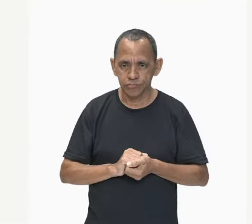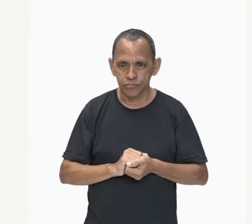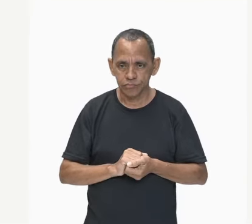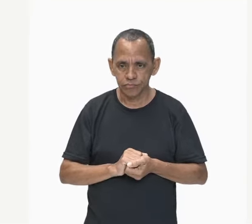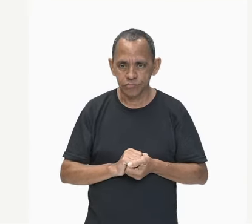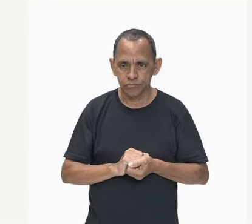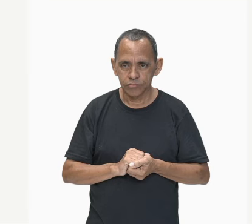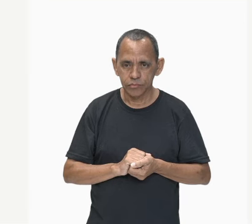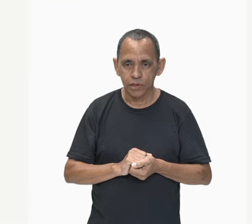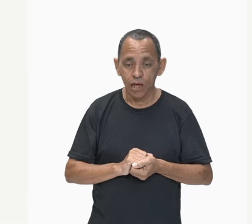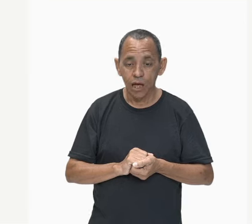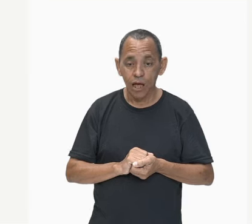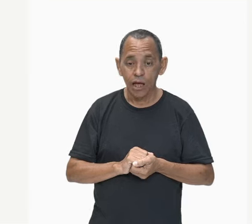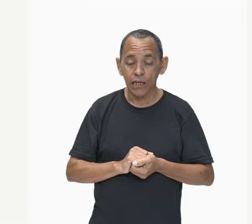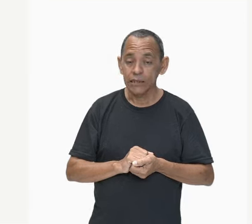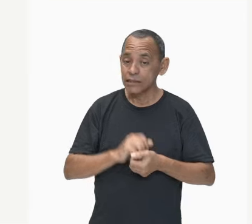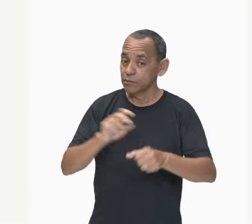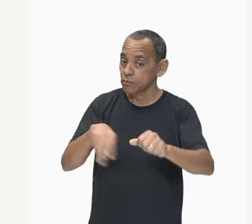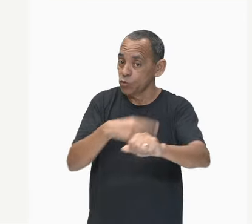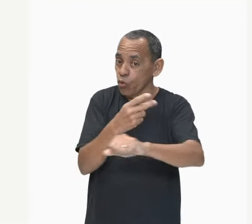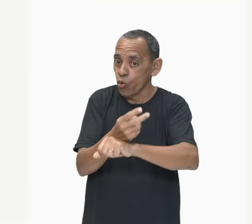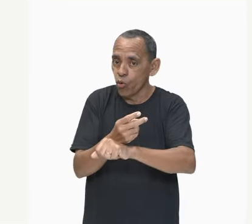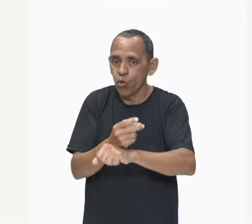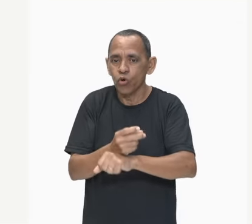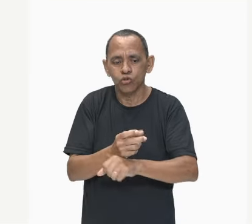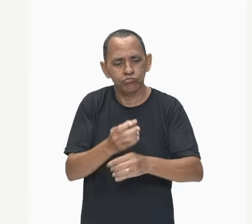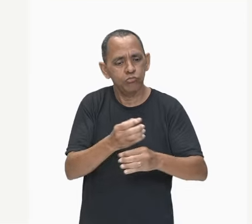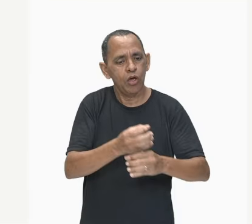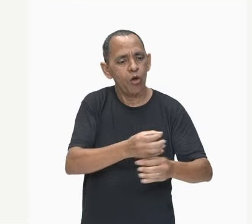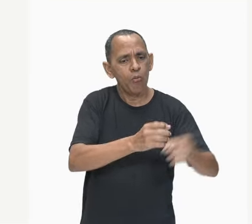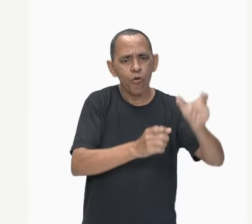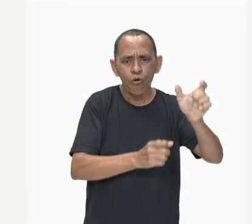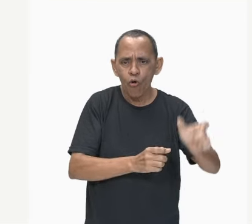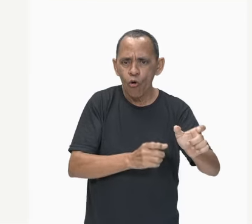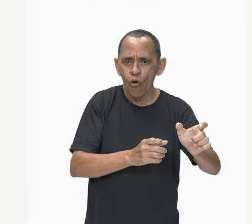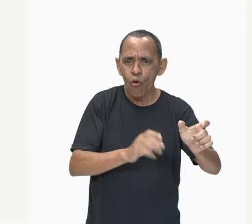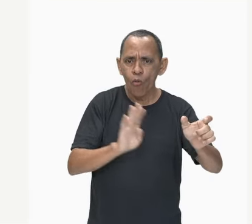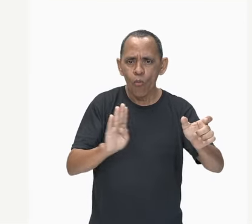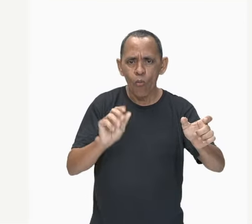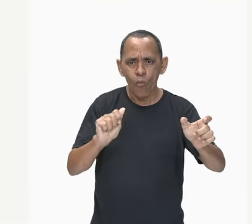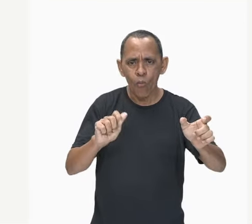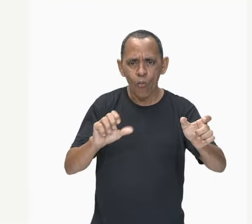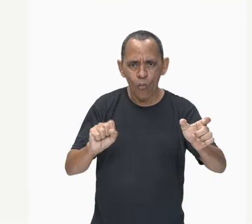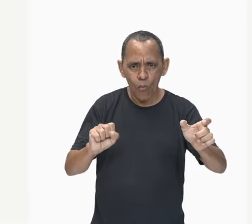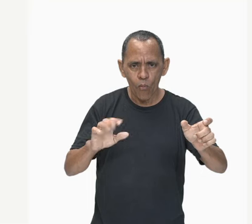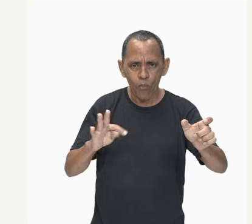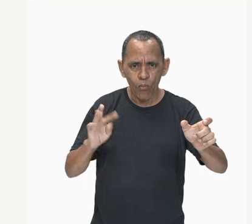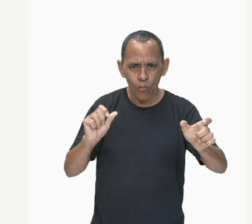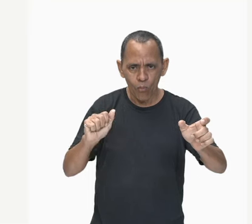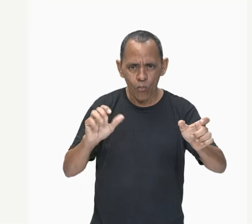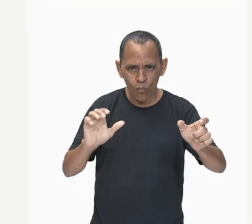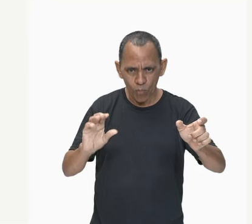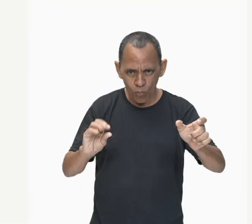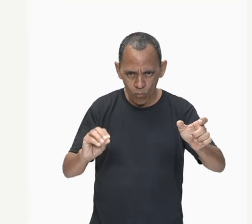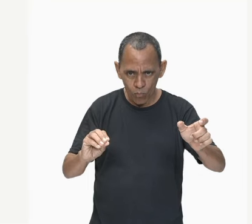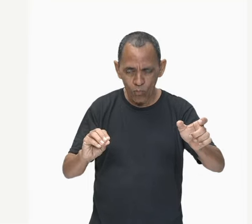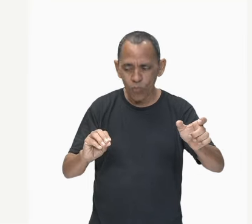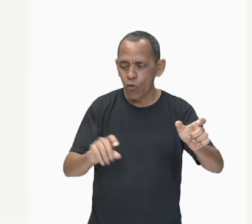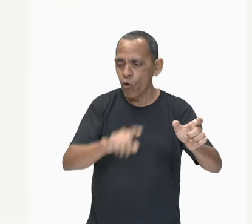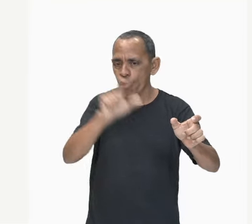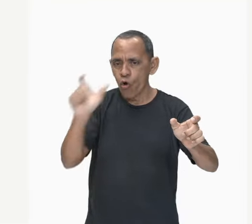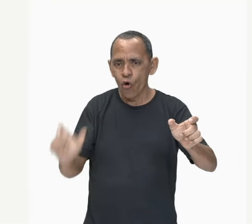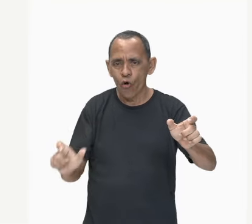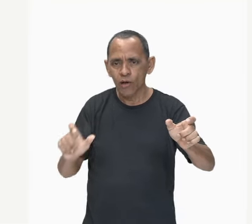e atritei com a seda, olha lá, bastão de vidro com a seda. Observem que houve aí o que? Uma